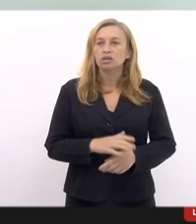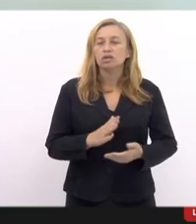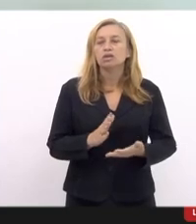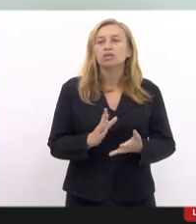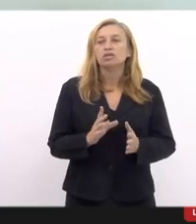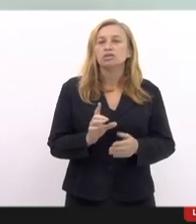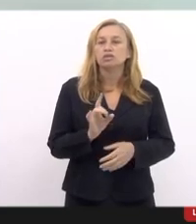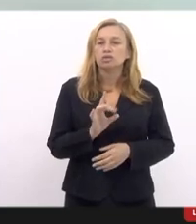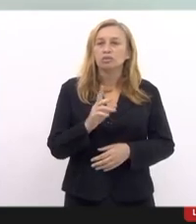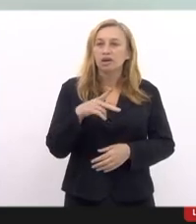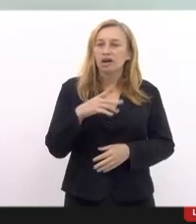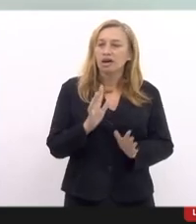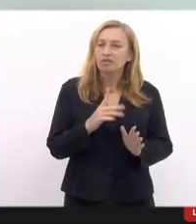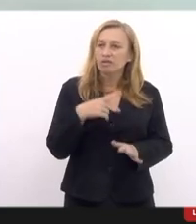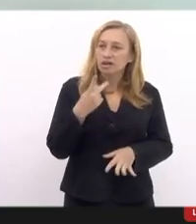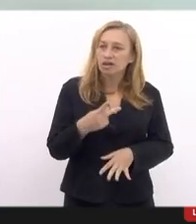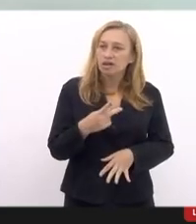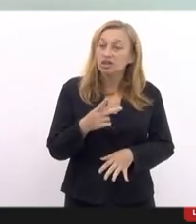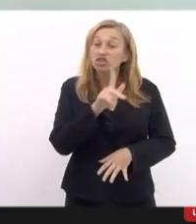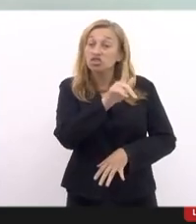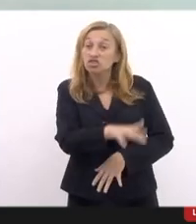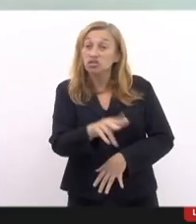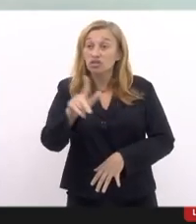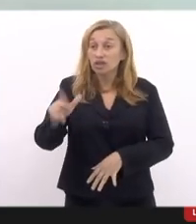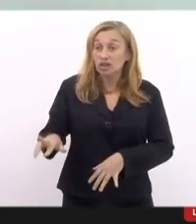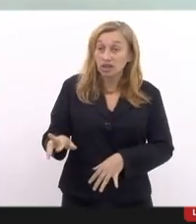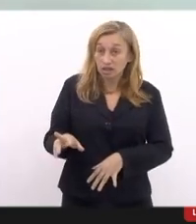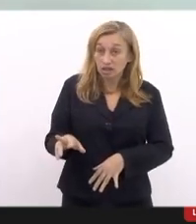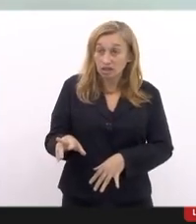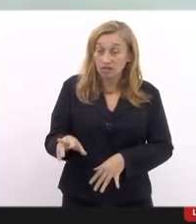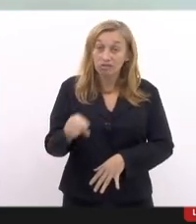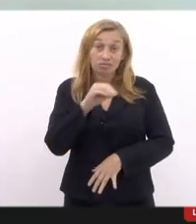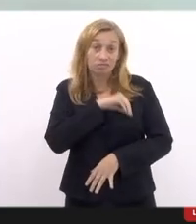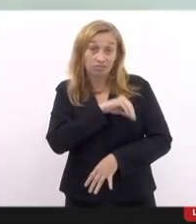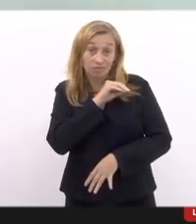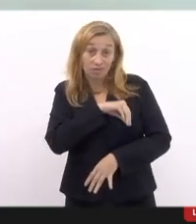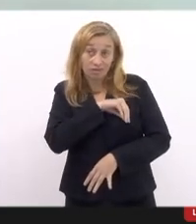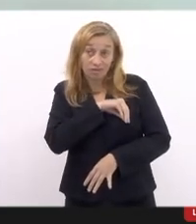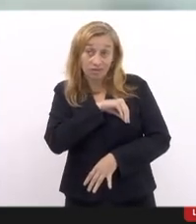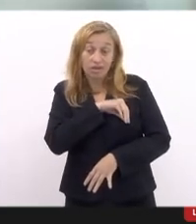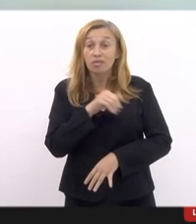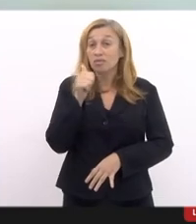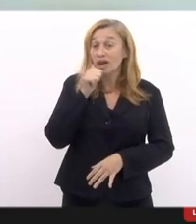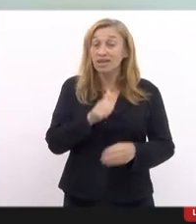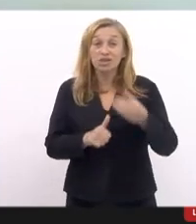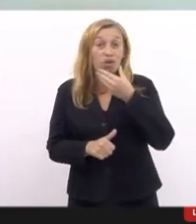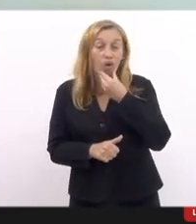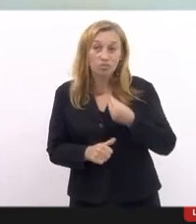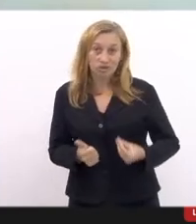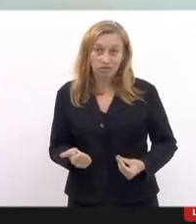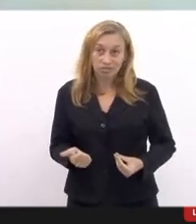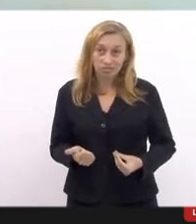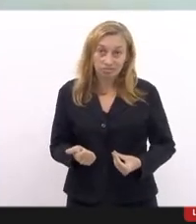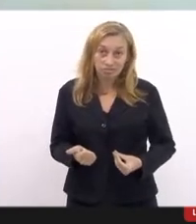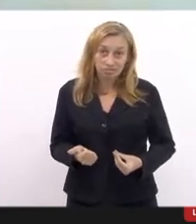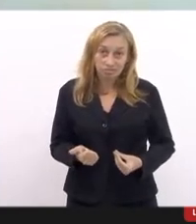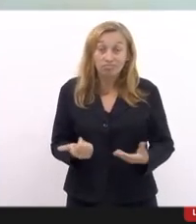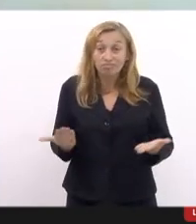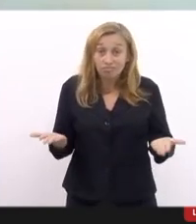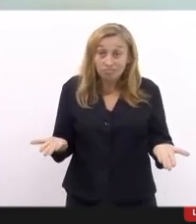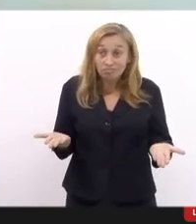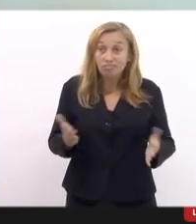complementação, diferenças de salários entre homens e mulheres, só um ponto só para